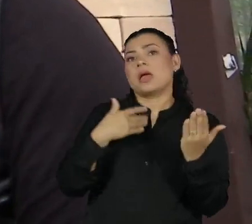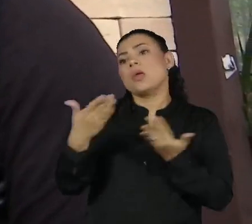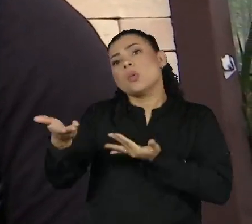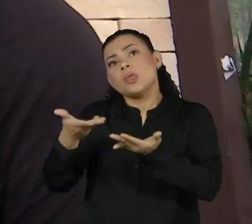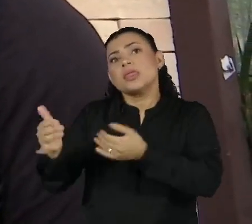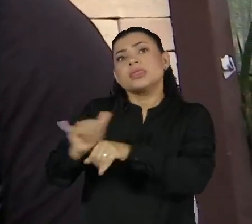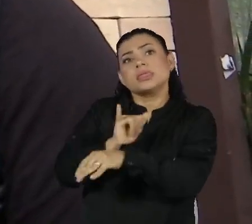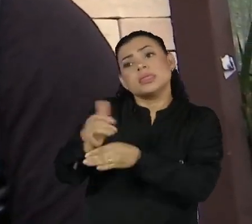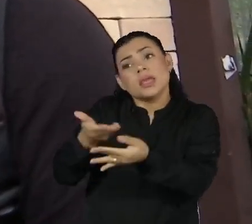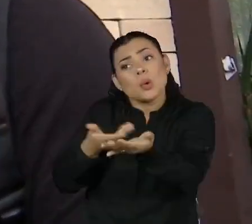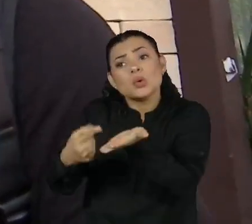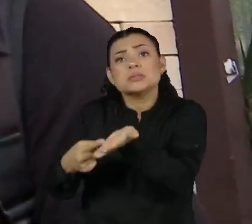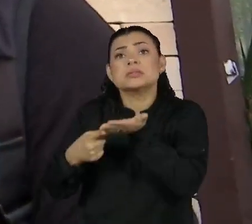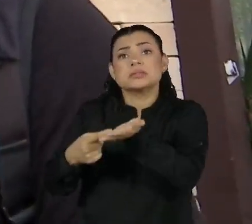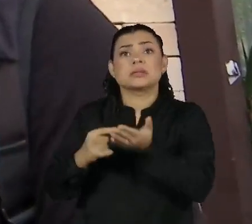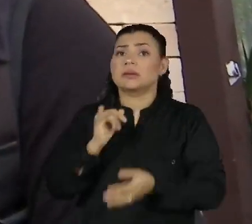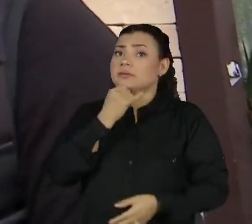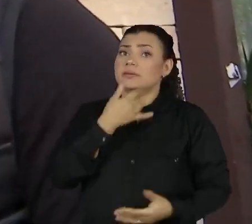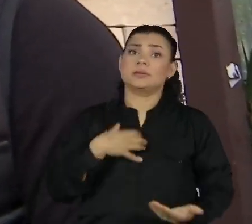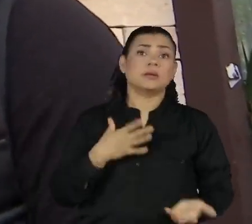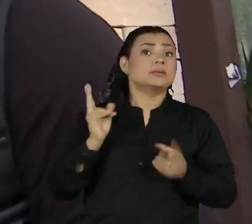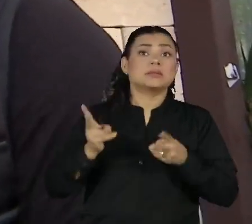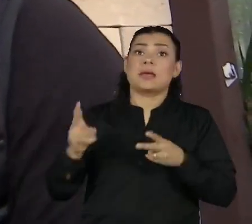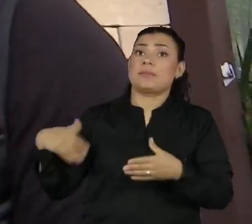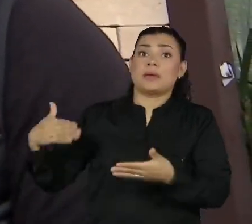pede, né? Infelizmente, sempre será assim, sempre será...